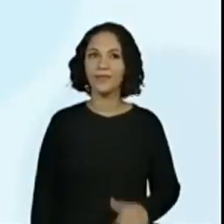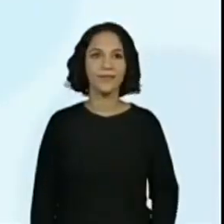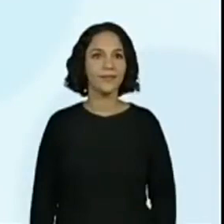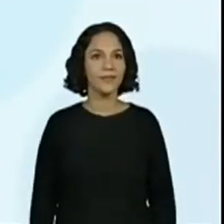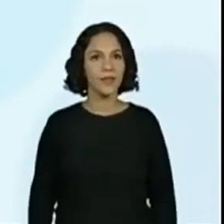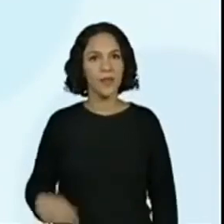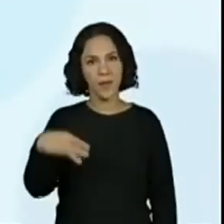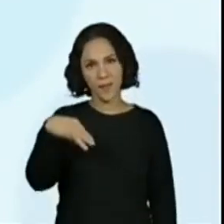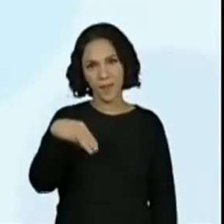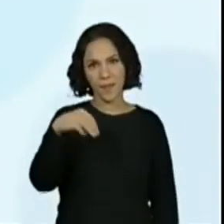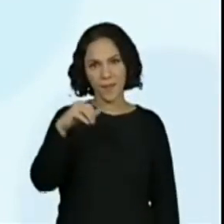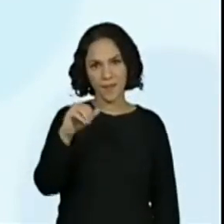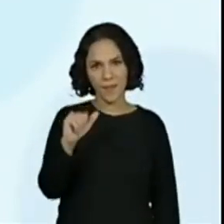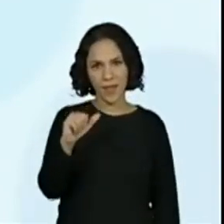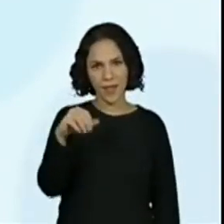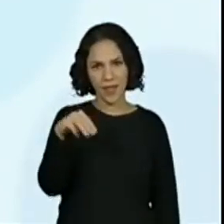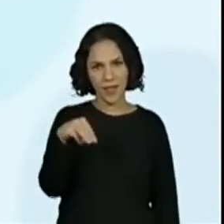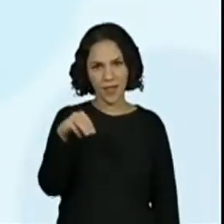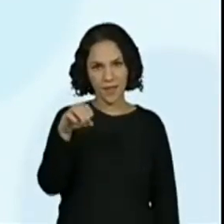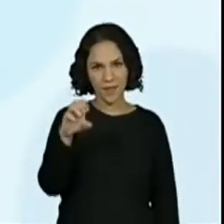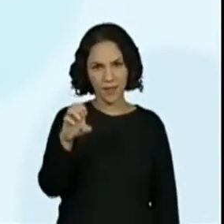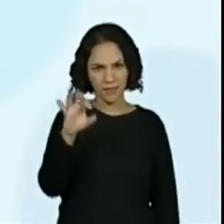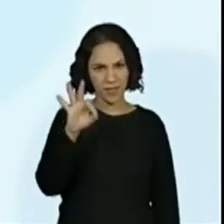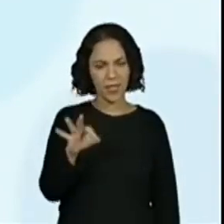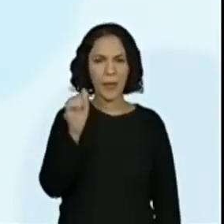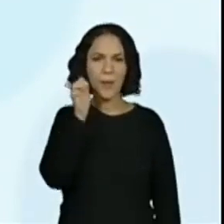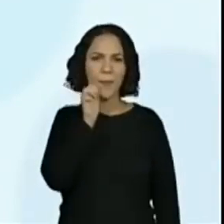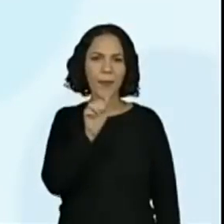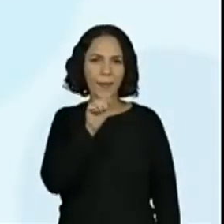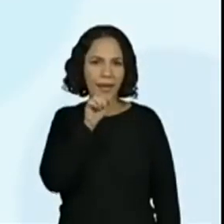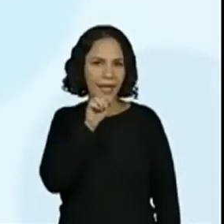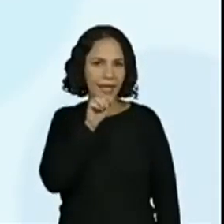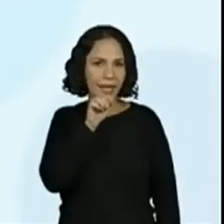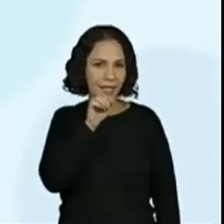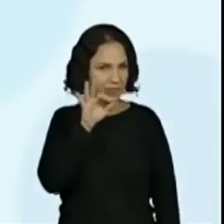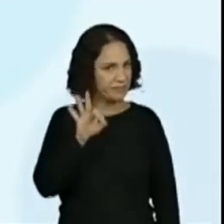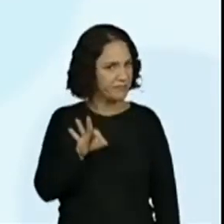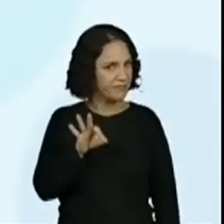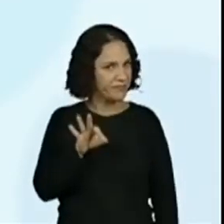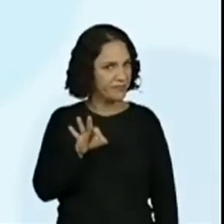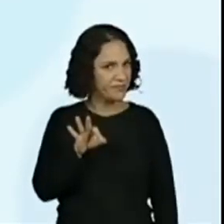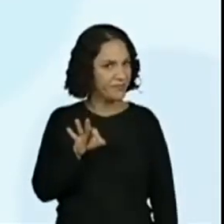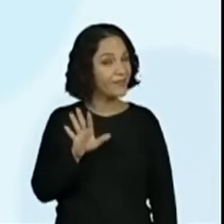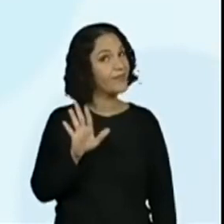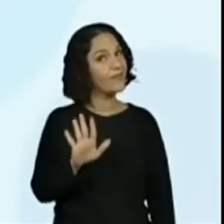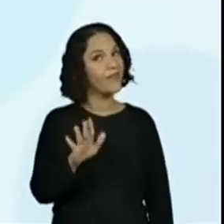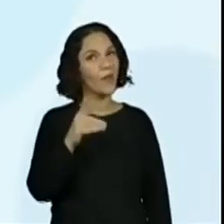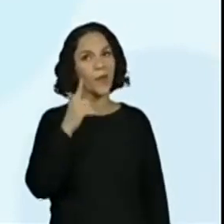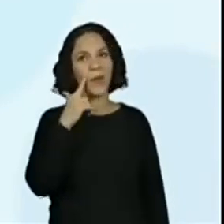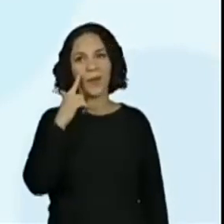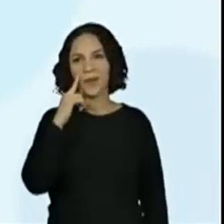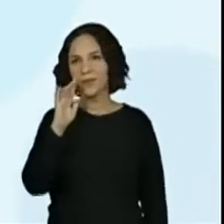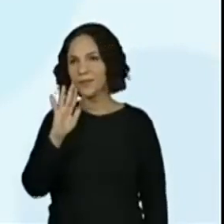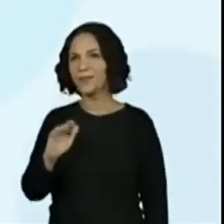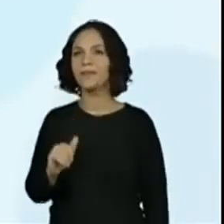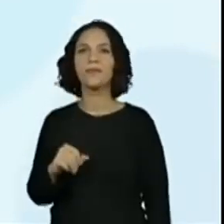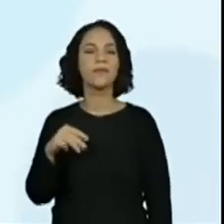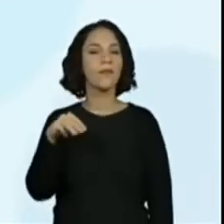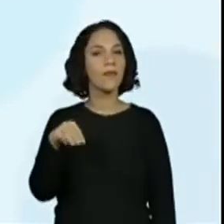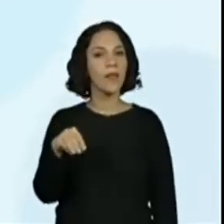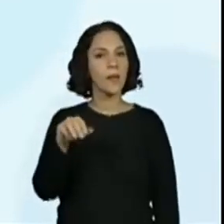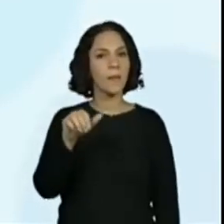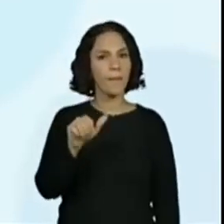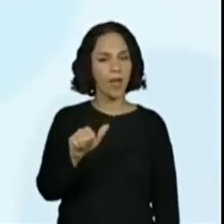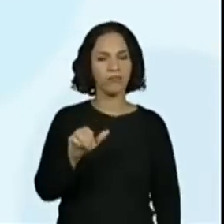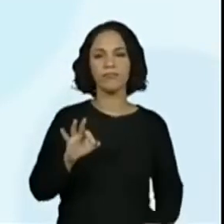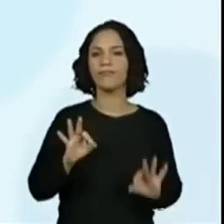E aí? E aí? Acho que a gente pode começar pelo, ó, mamãe. O má, ele